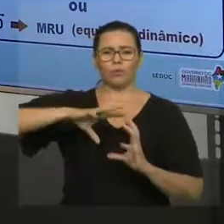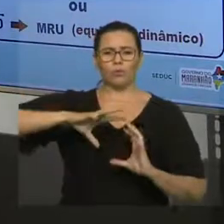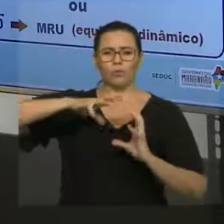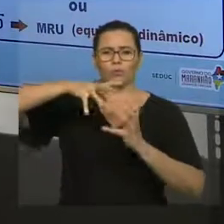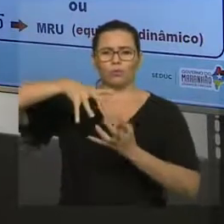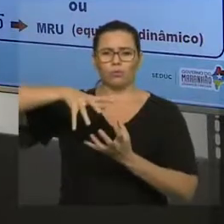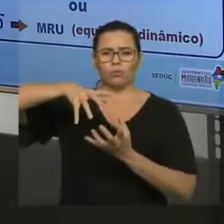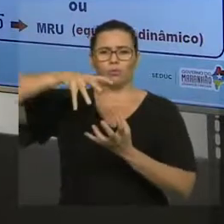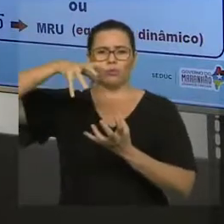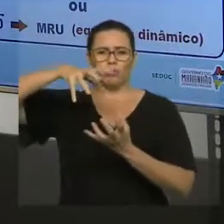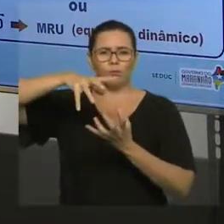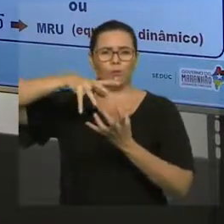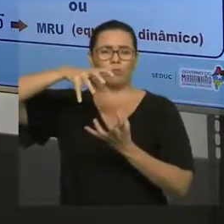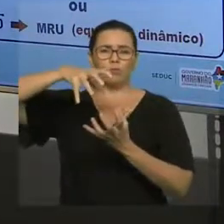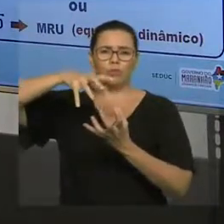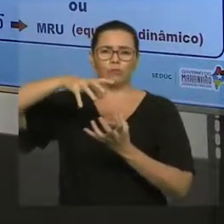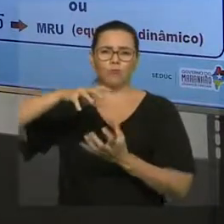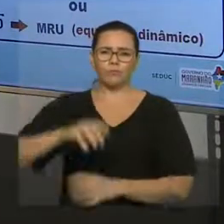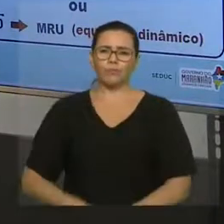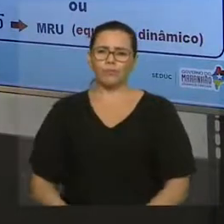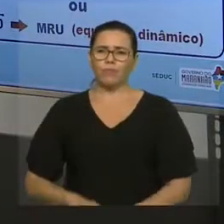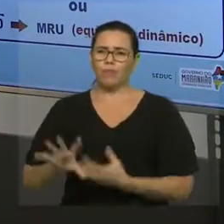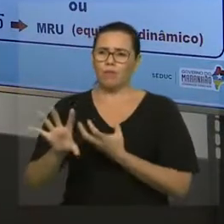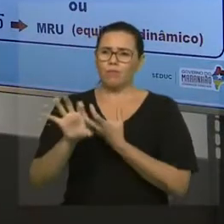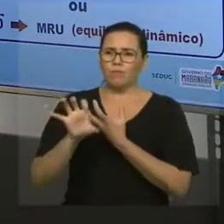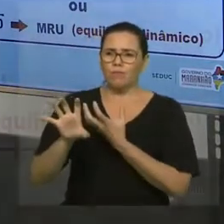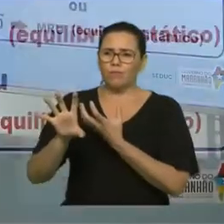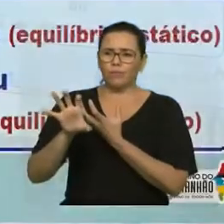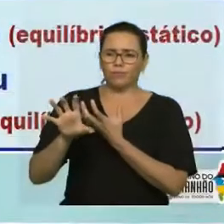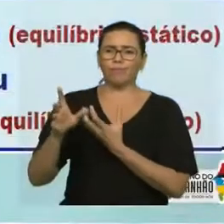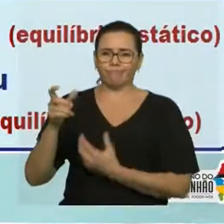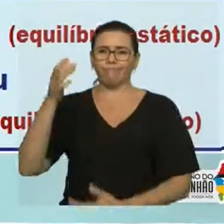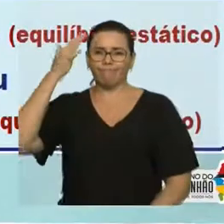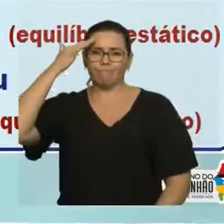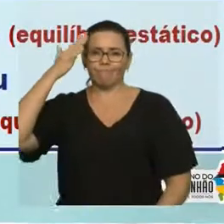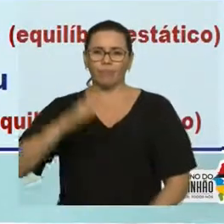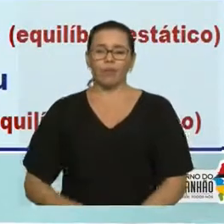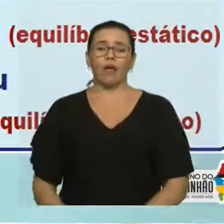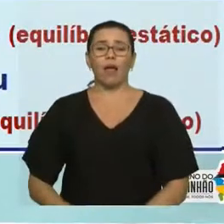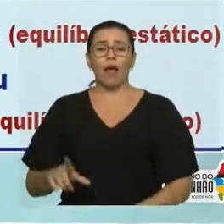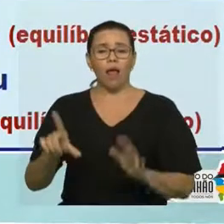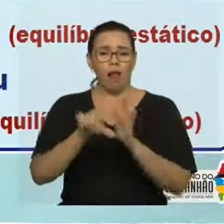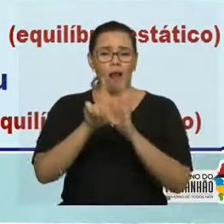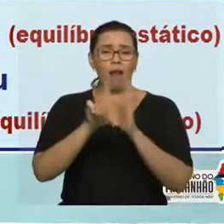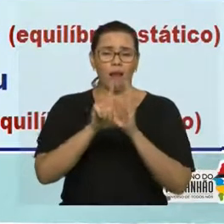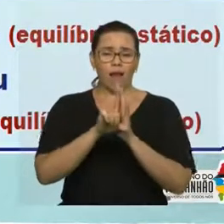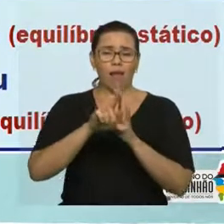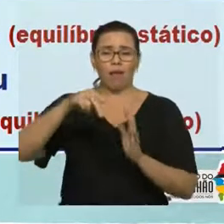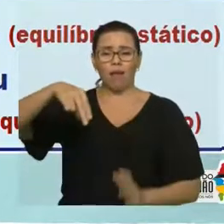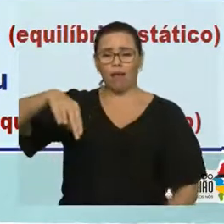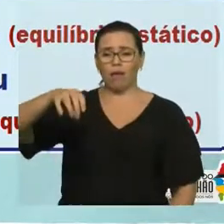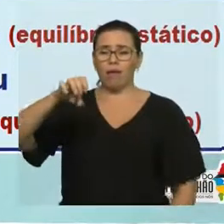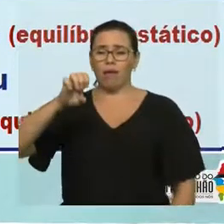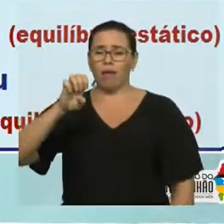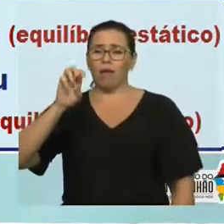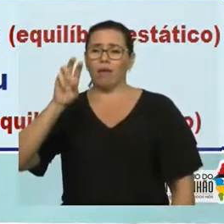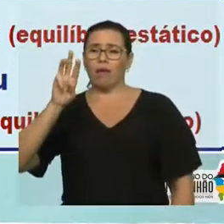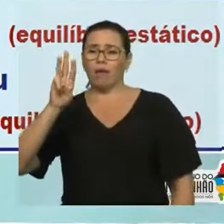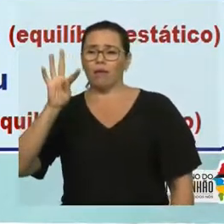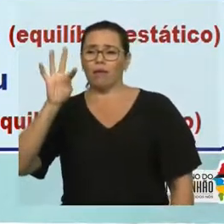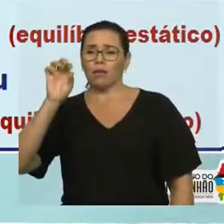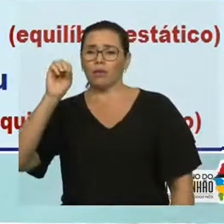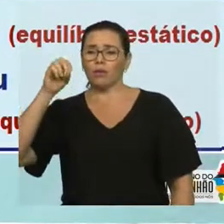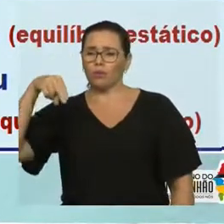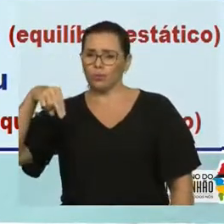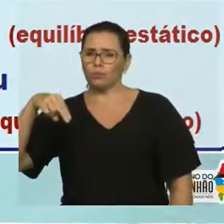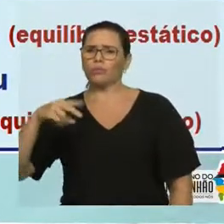E aí eu tenho as chamadas leis de Newton. O que são as leis de Newton? Isaac Newton descreve algumas leis para tentar explicar esses movimentos